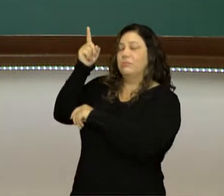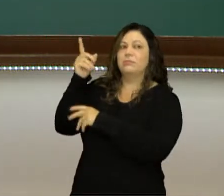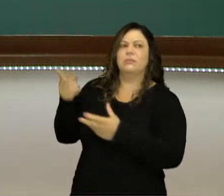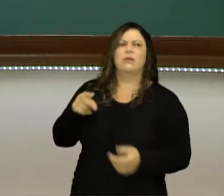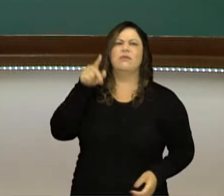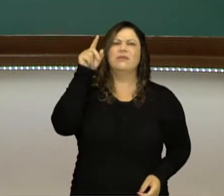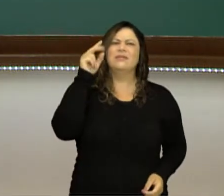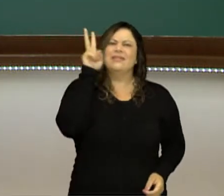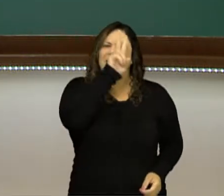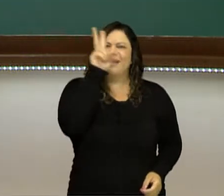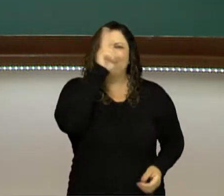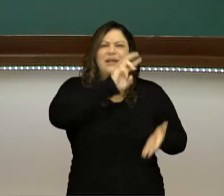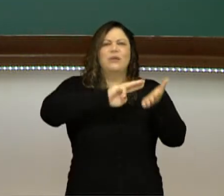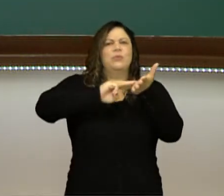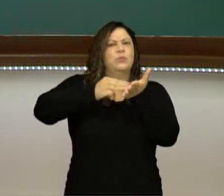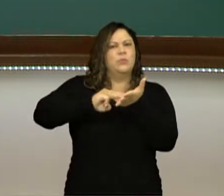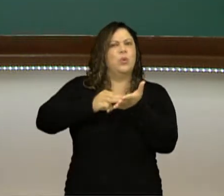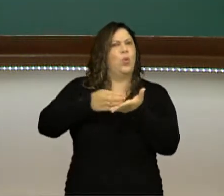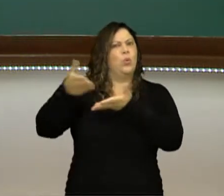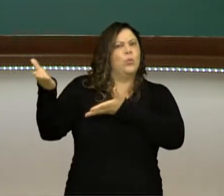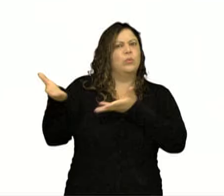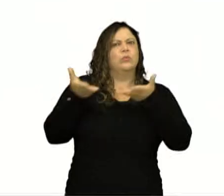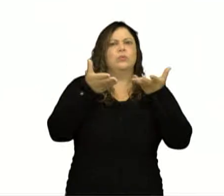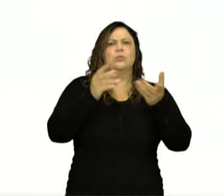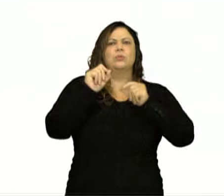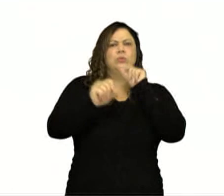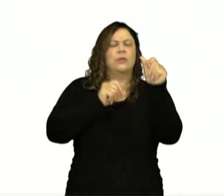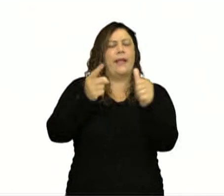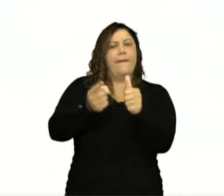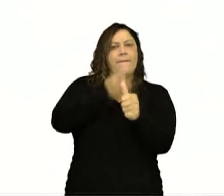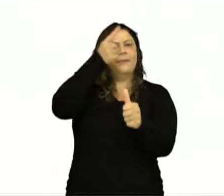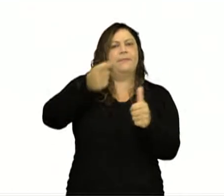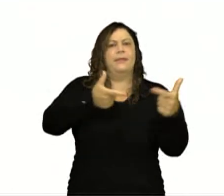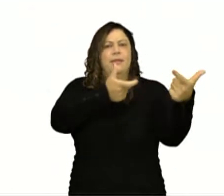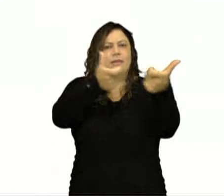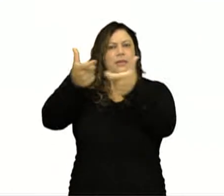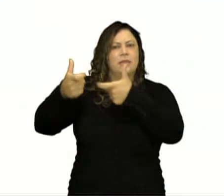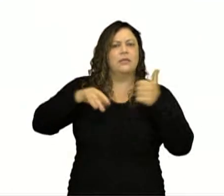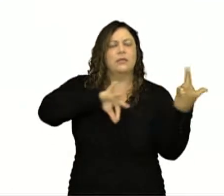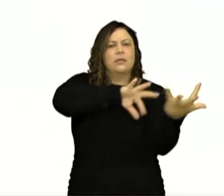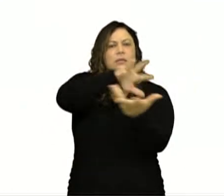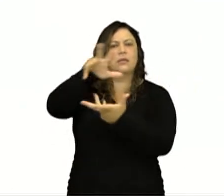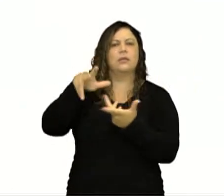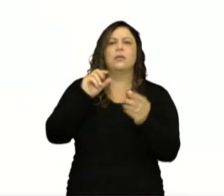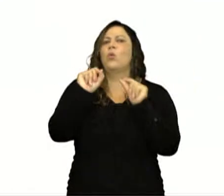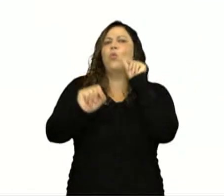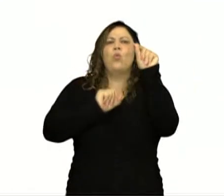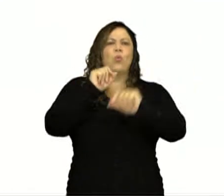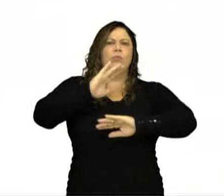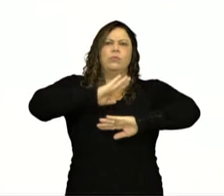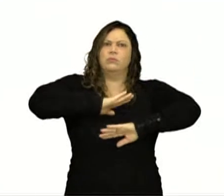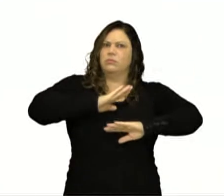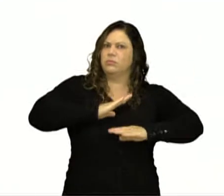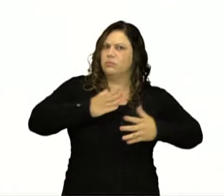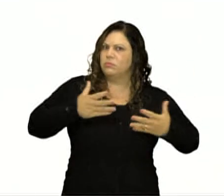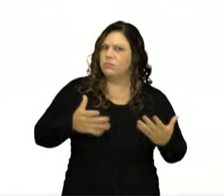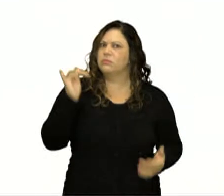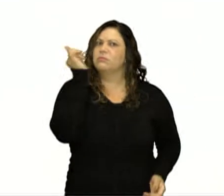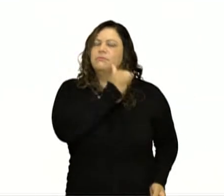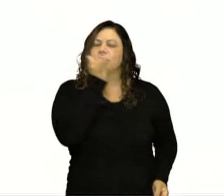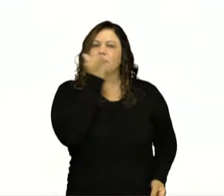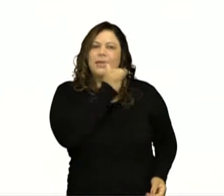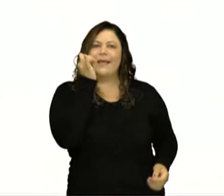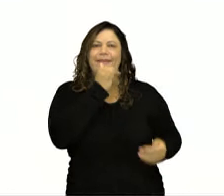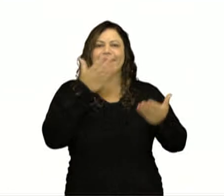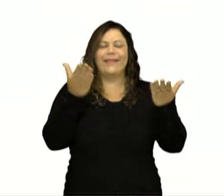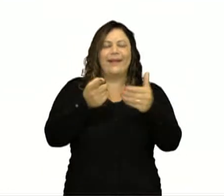quais os motivos que levaram ao acontecimento da Primeira Guerra Mundial? Como ficou a situação da Itália nessa Primeira